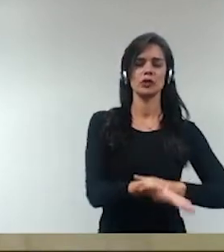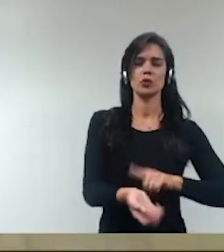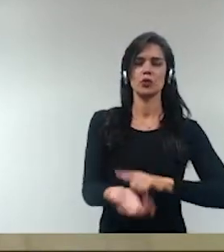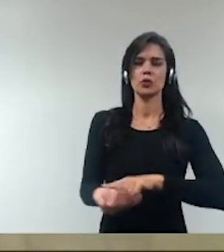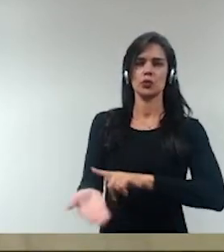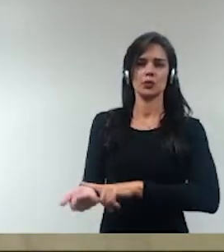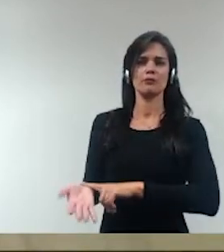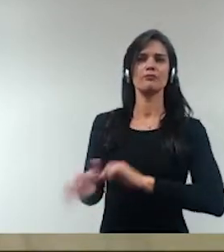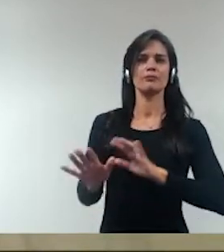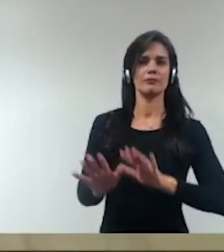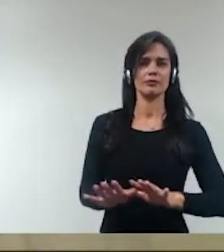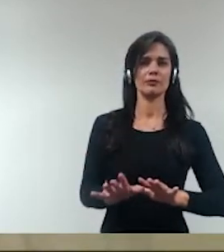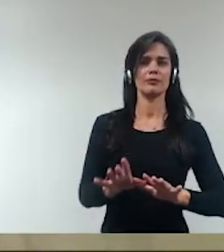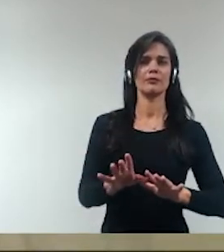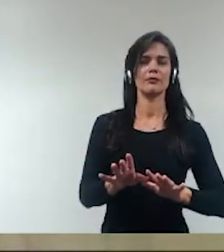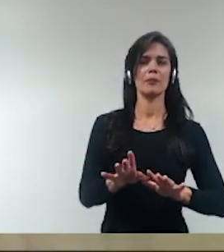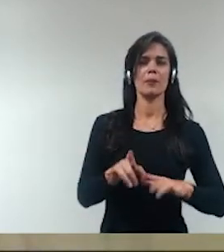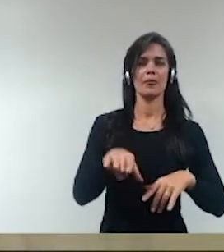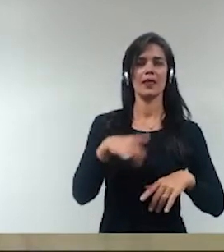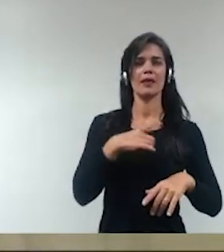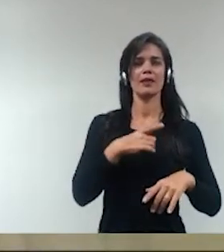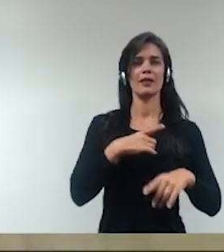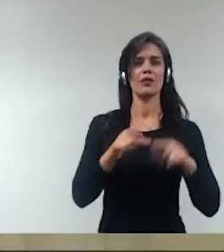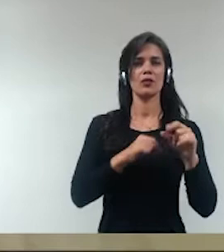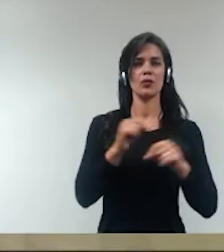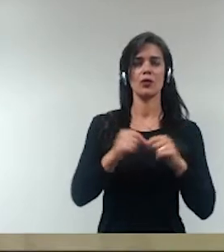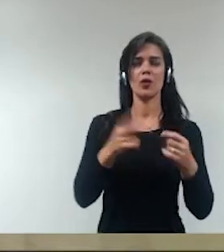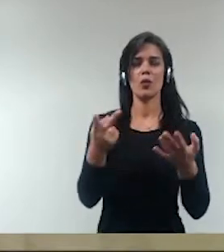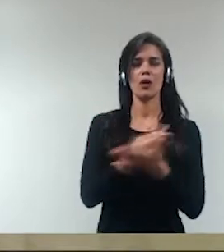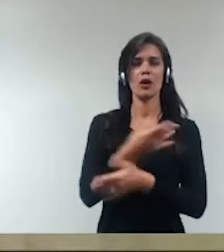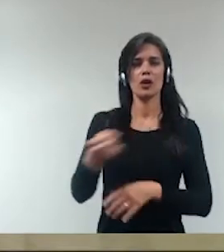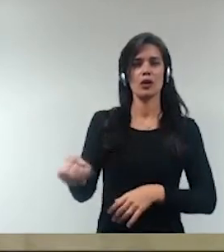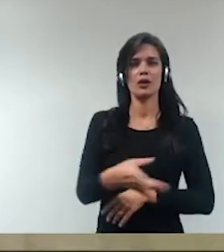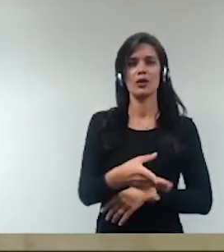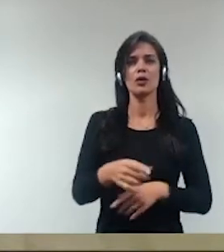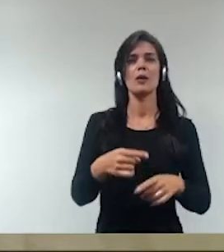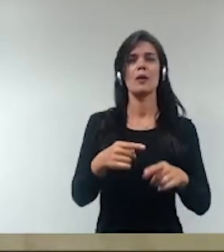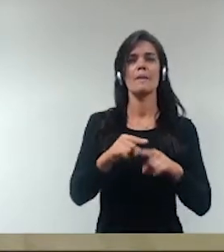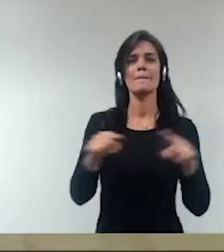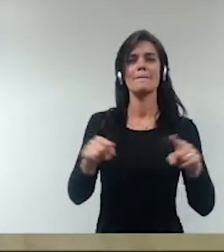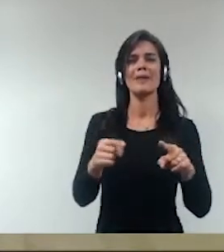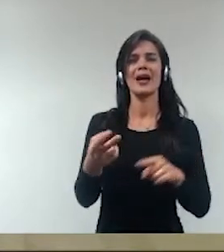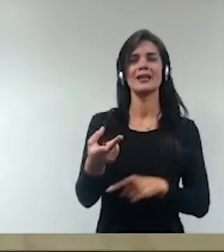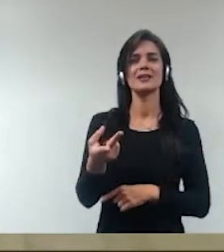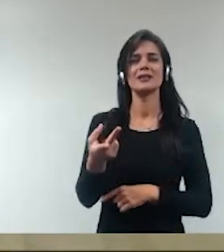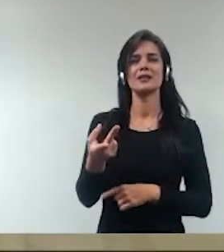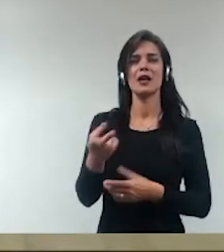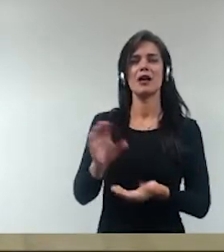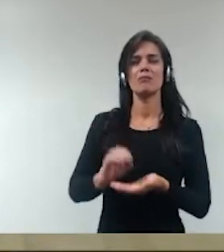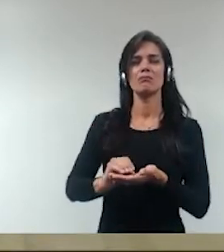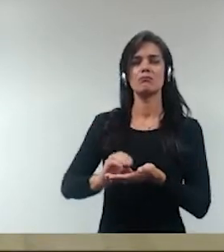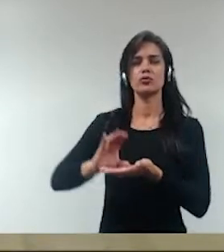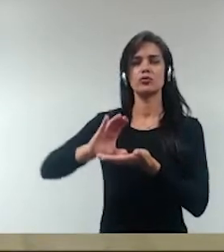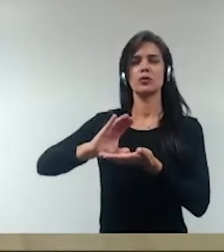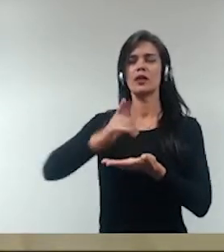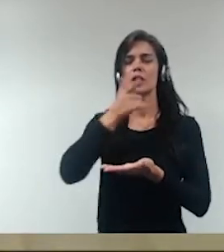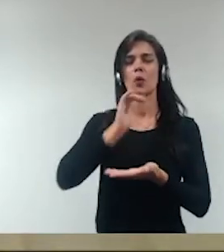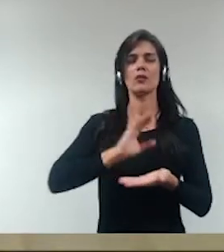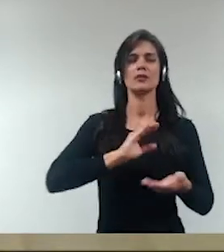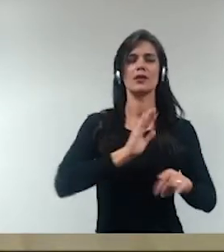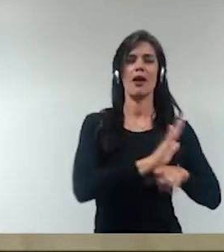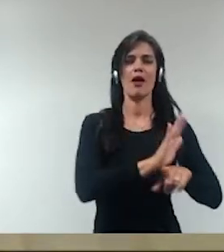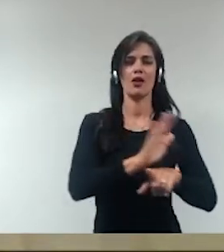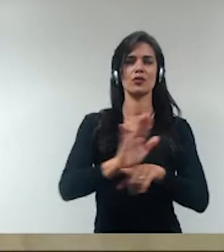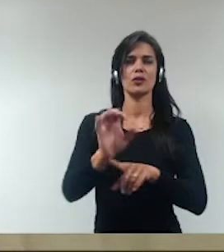confrontado, né, por uma realidade recente de recursos orçamentários que não consegue fazer frente a esses gastos, né.